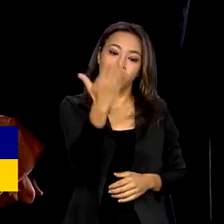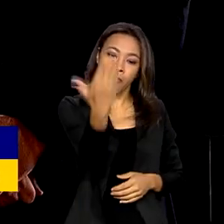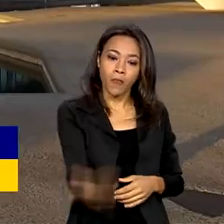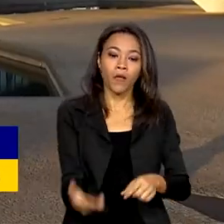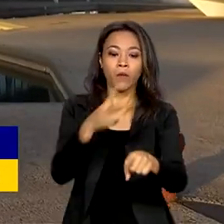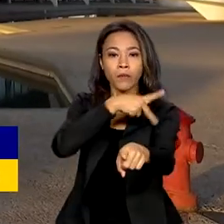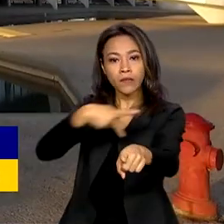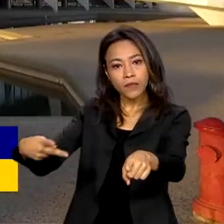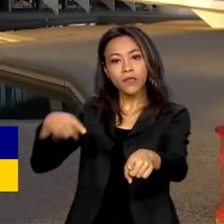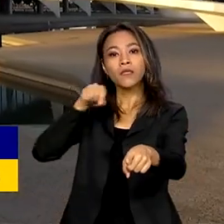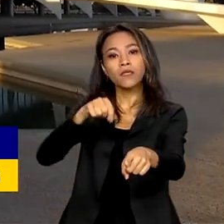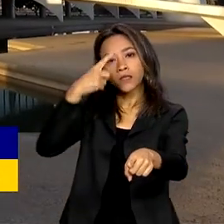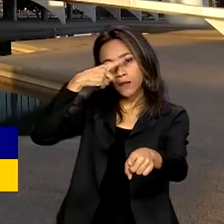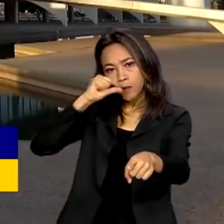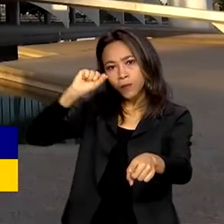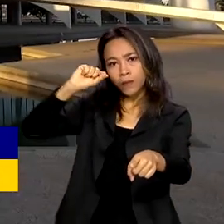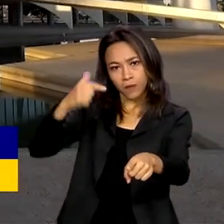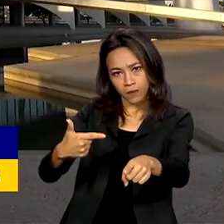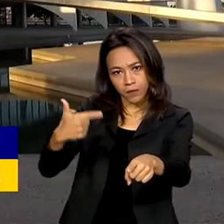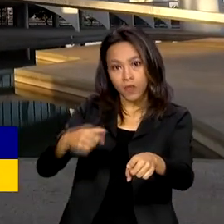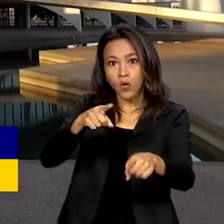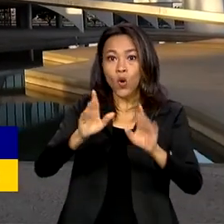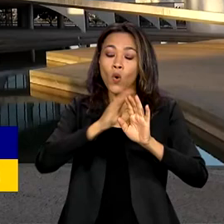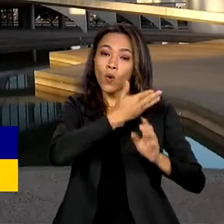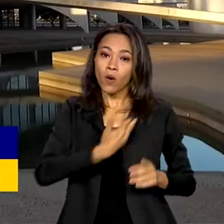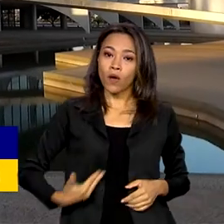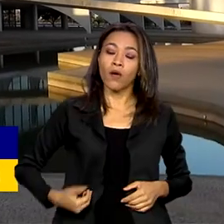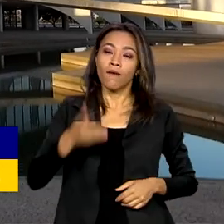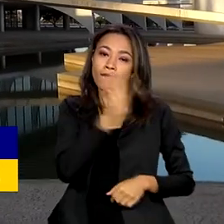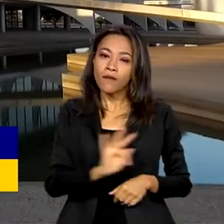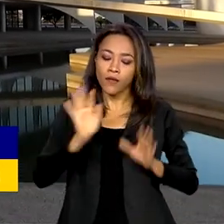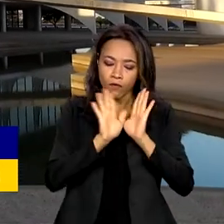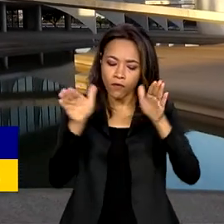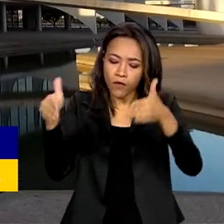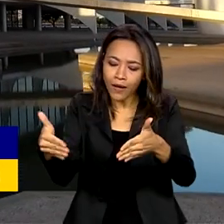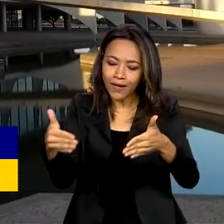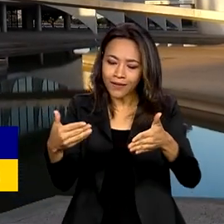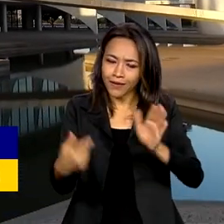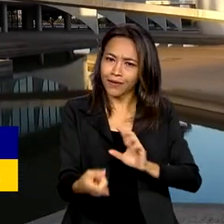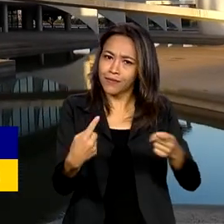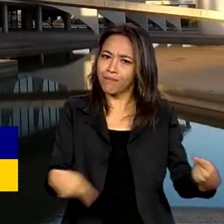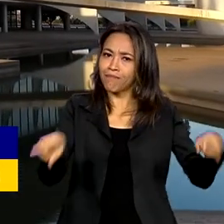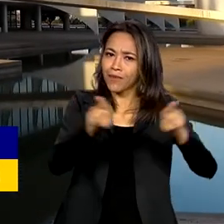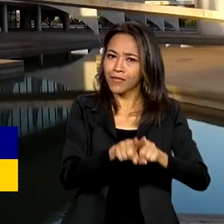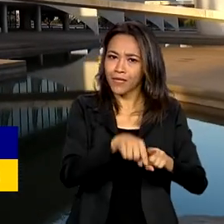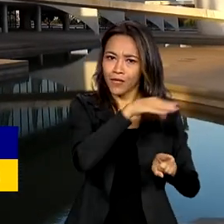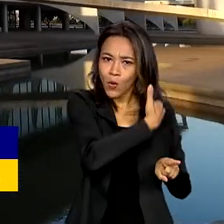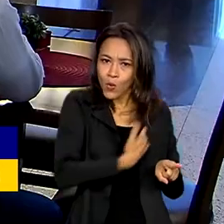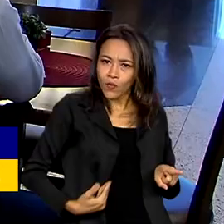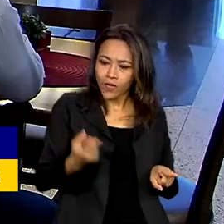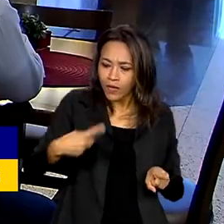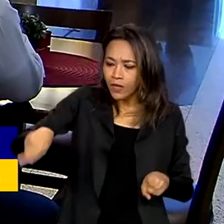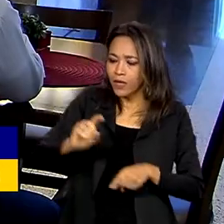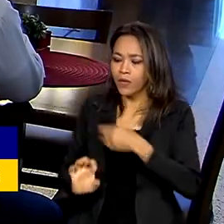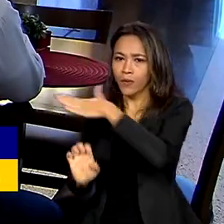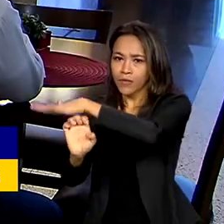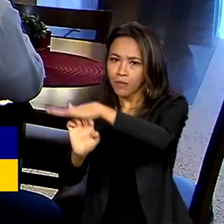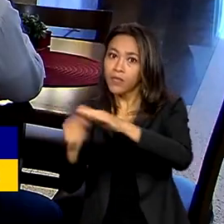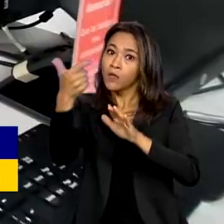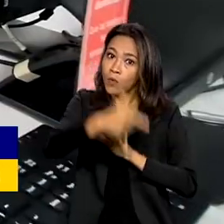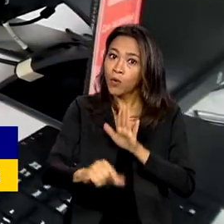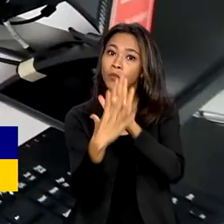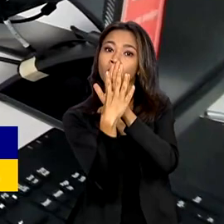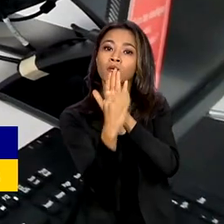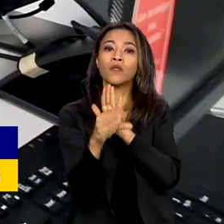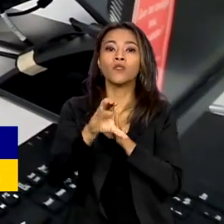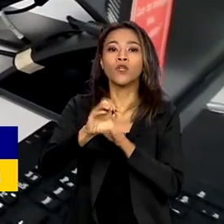Alckmin, o governo federal está focado nas parcerias público-privadas e nas concessões, como formas